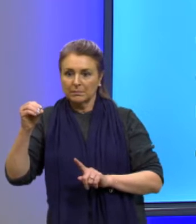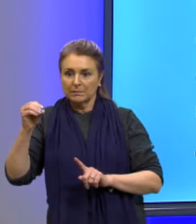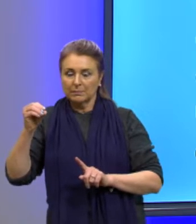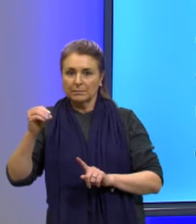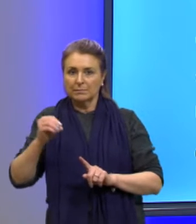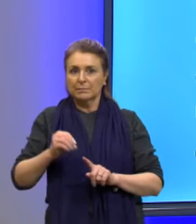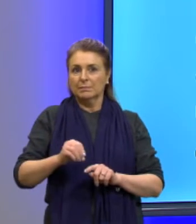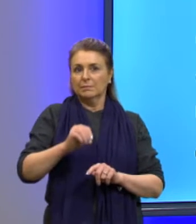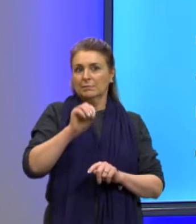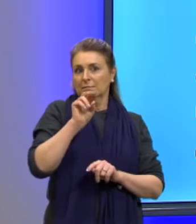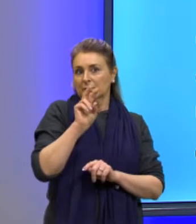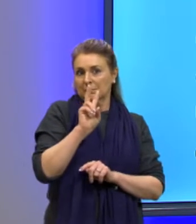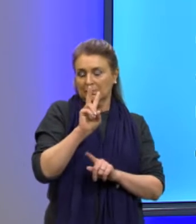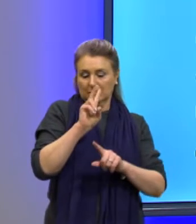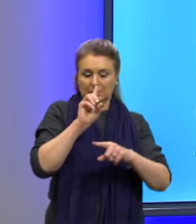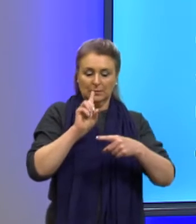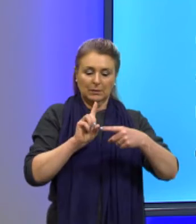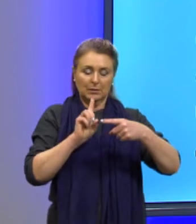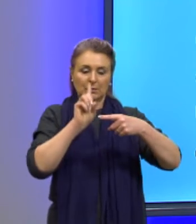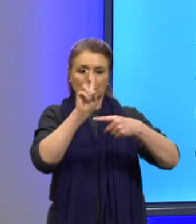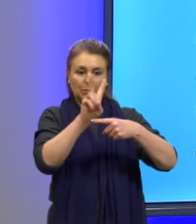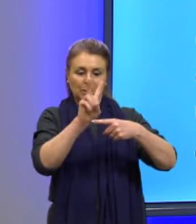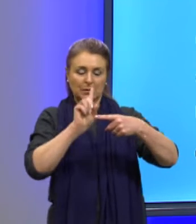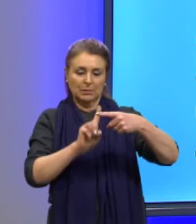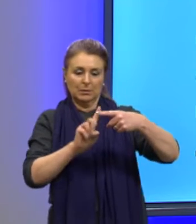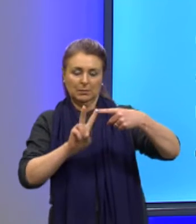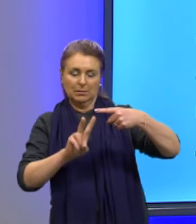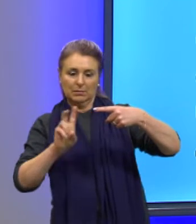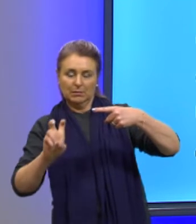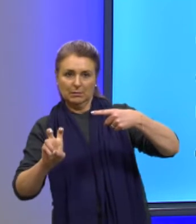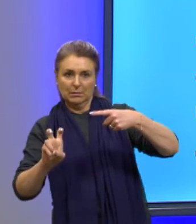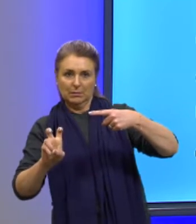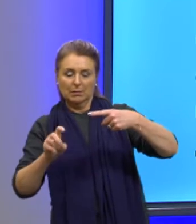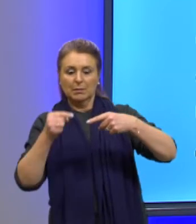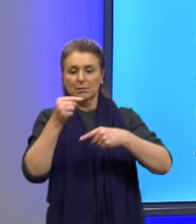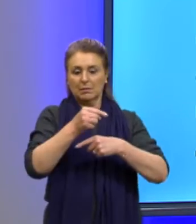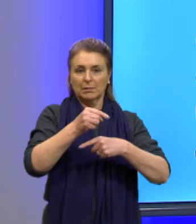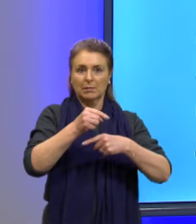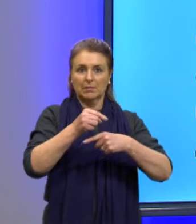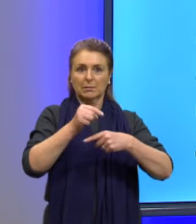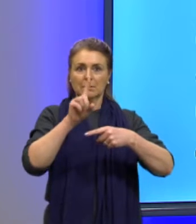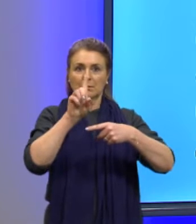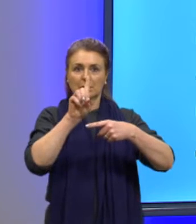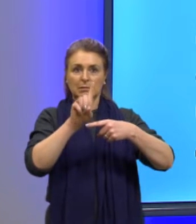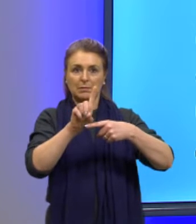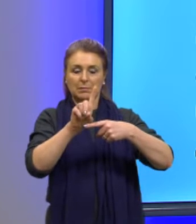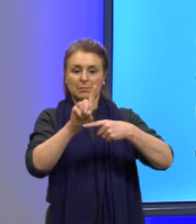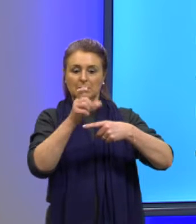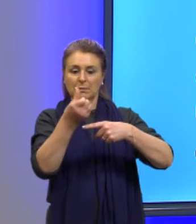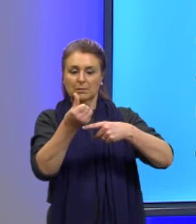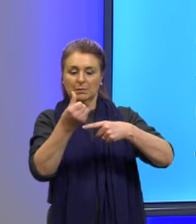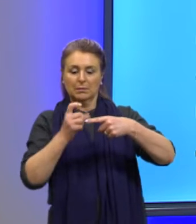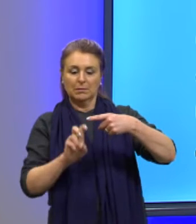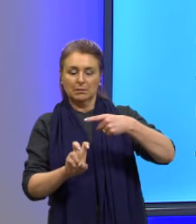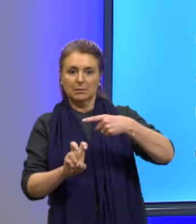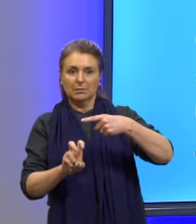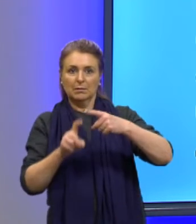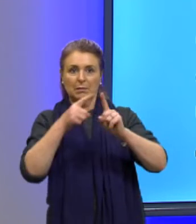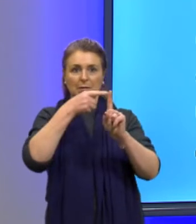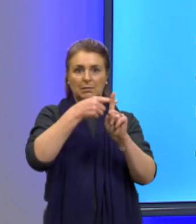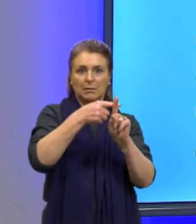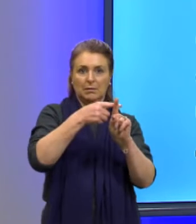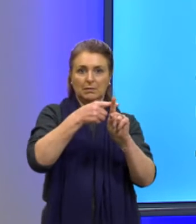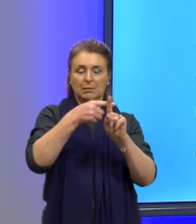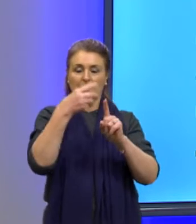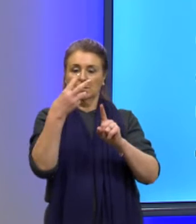2,25 avos de T ao quadrado menos 16 quintos de T mais 320 toda